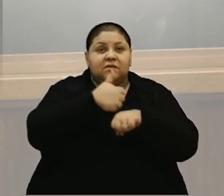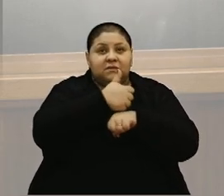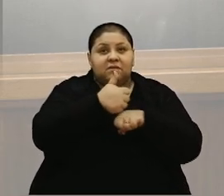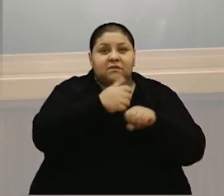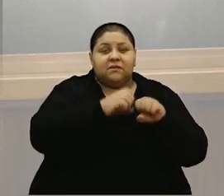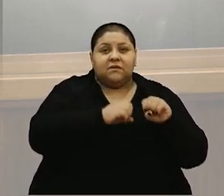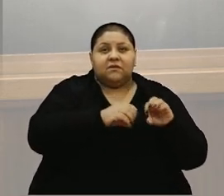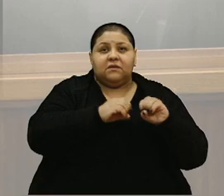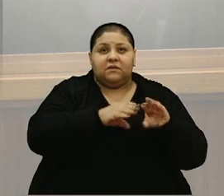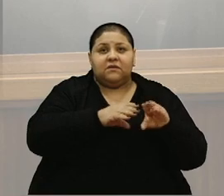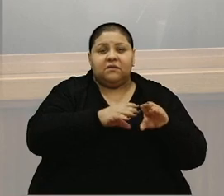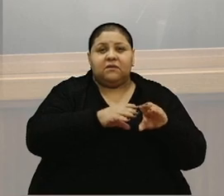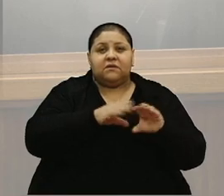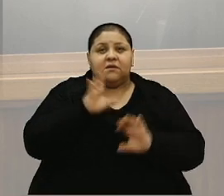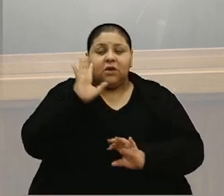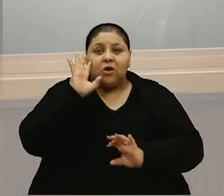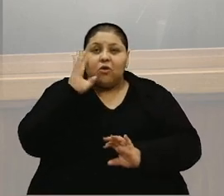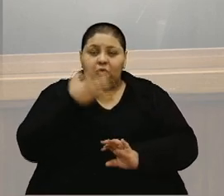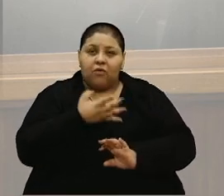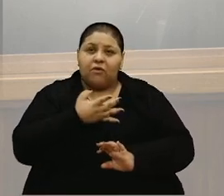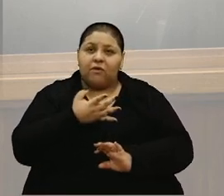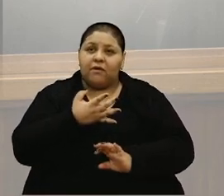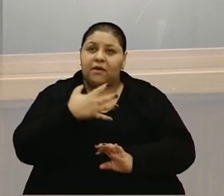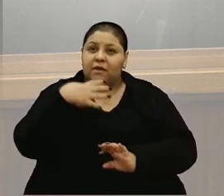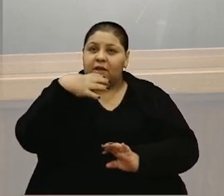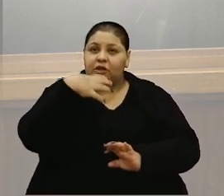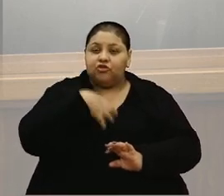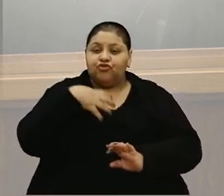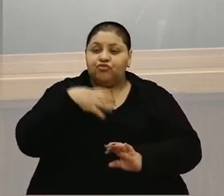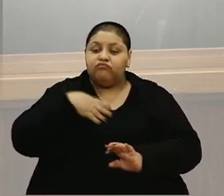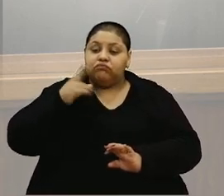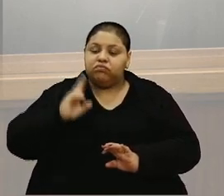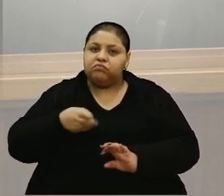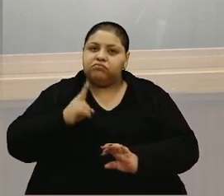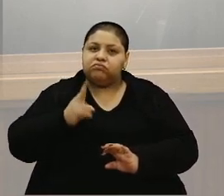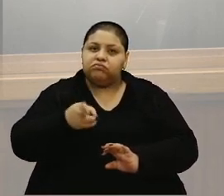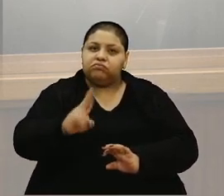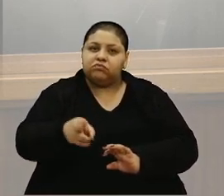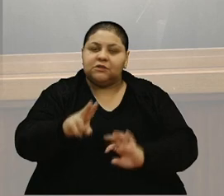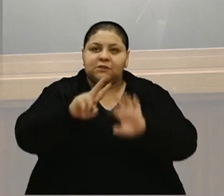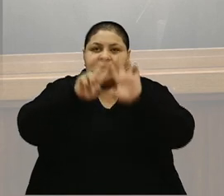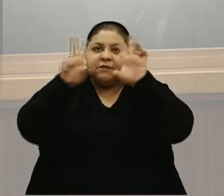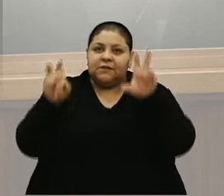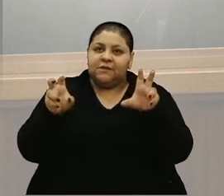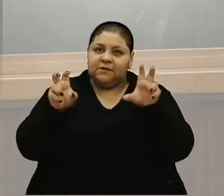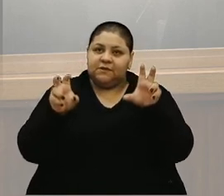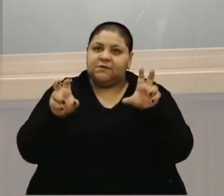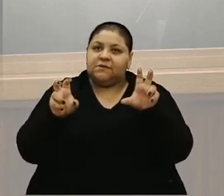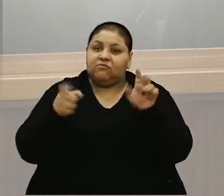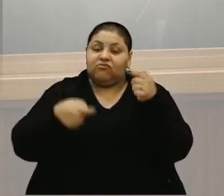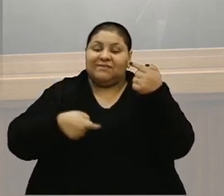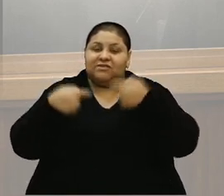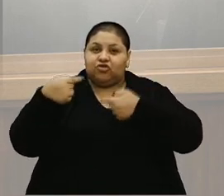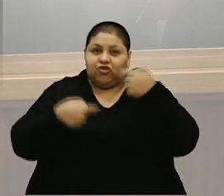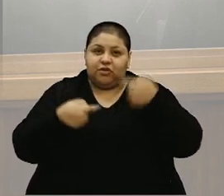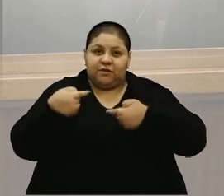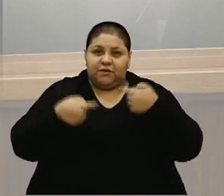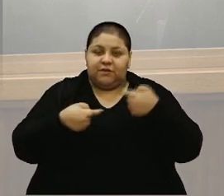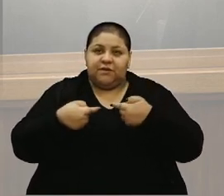educação conseguir tratar de forma permanente esse tema, essa discussão